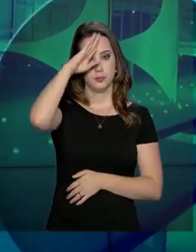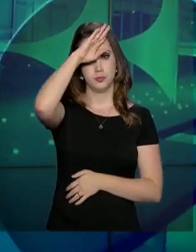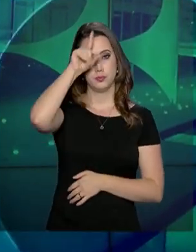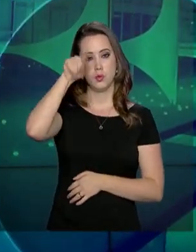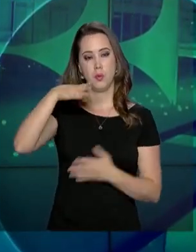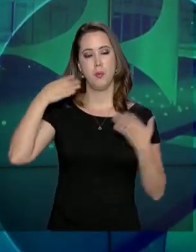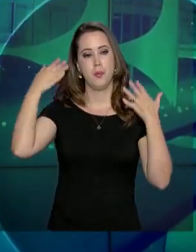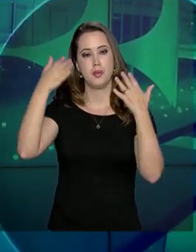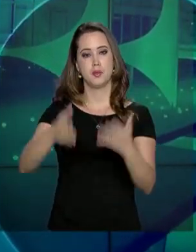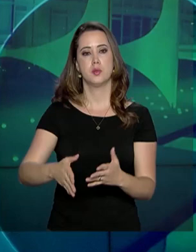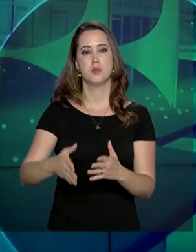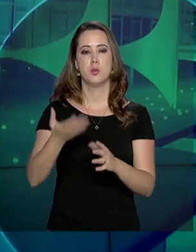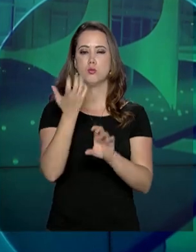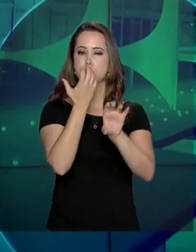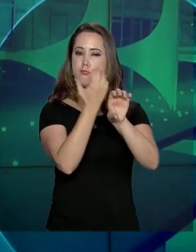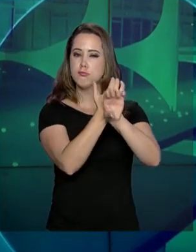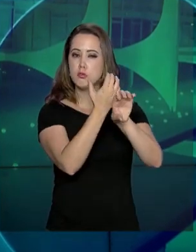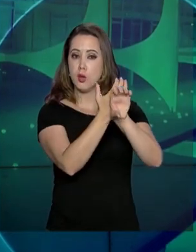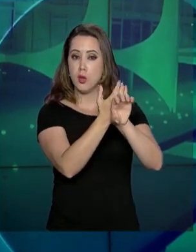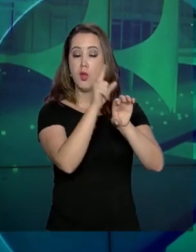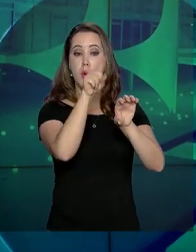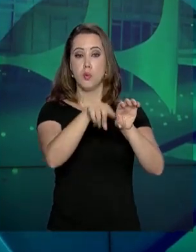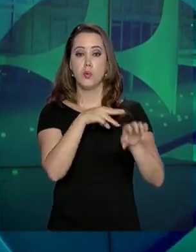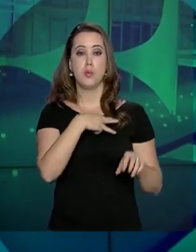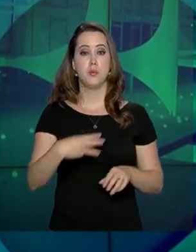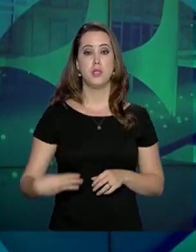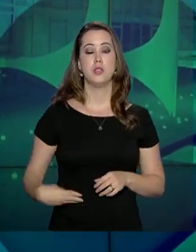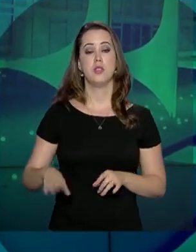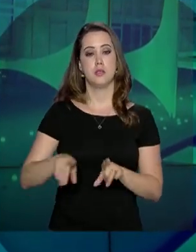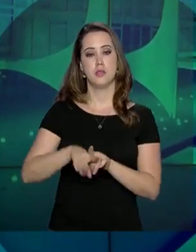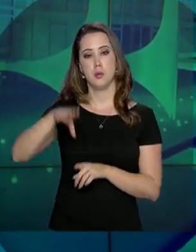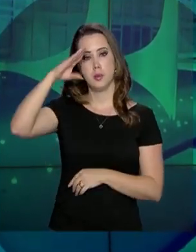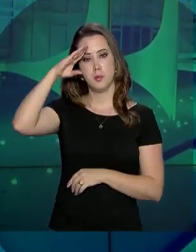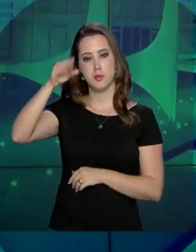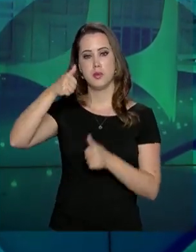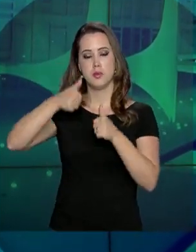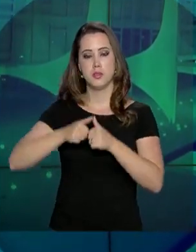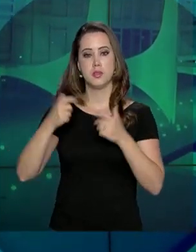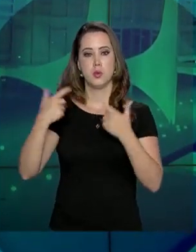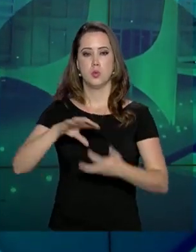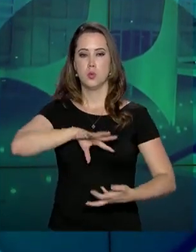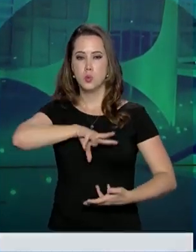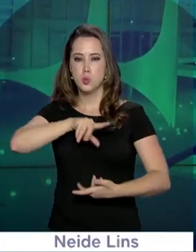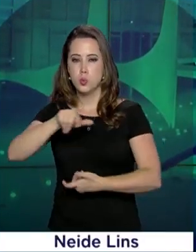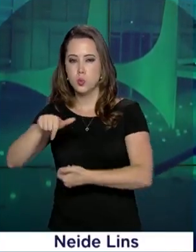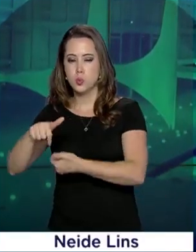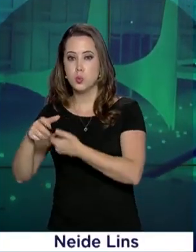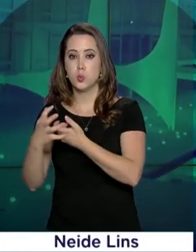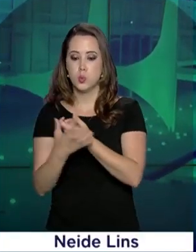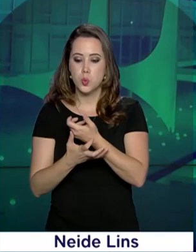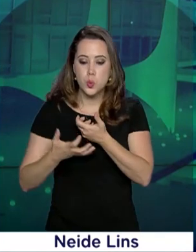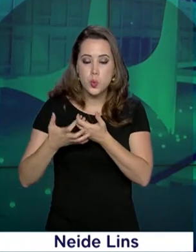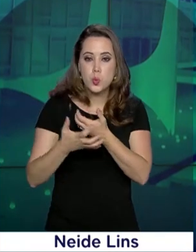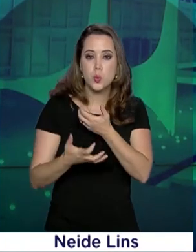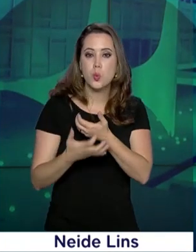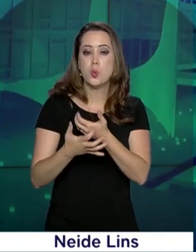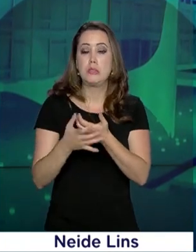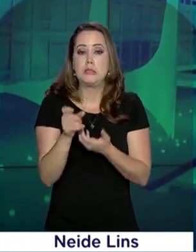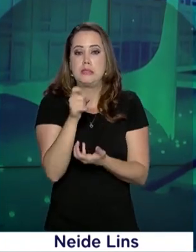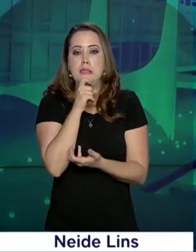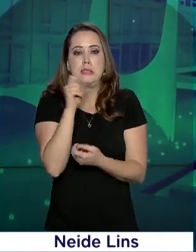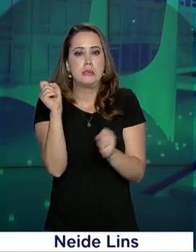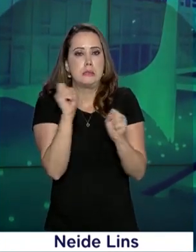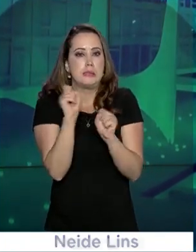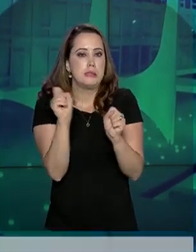Bolsonaro participou de uma teleconferência com ministros e militares que estão no continente gelado. Hoje também foi